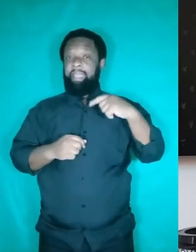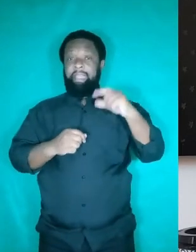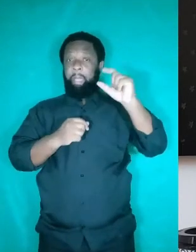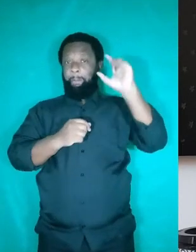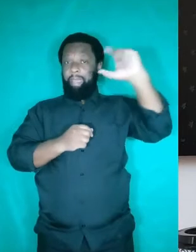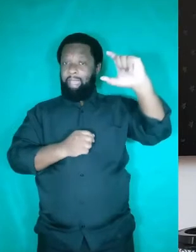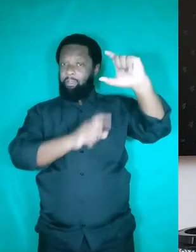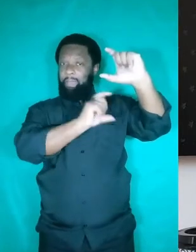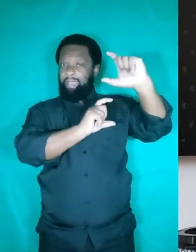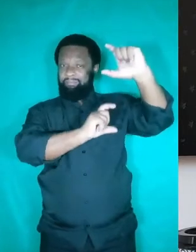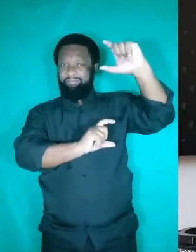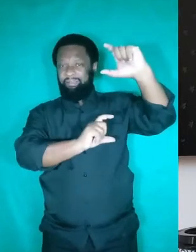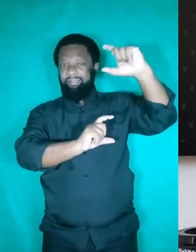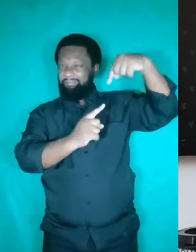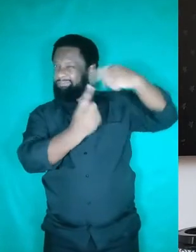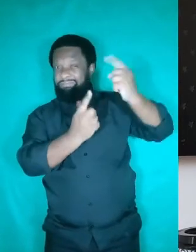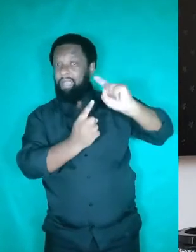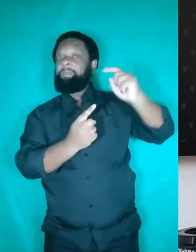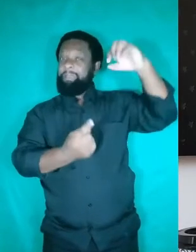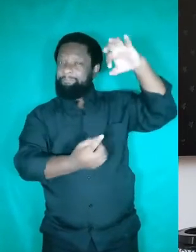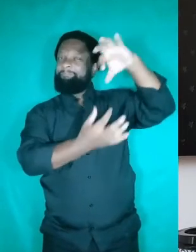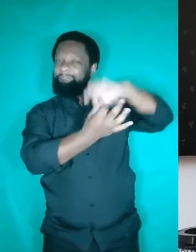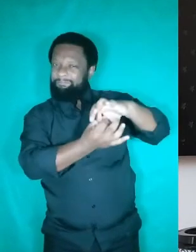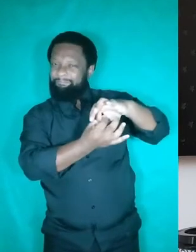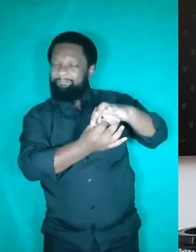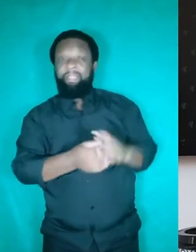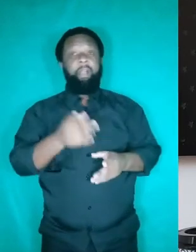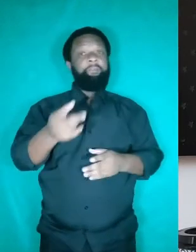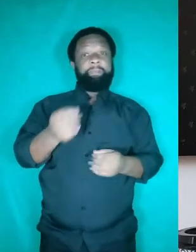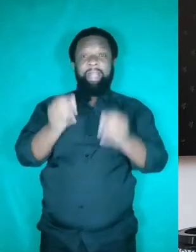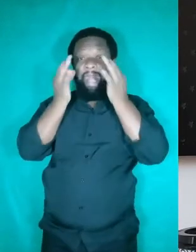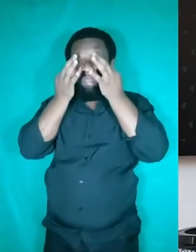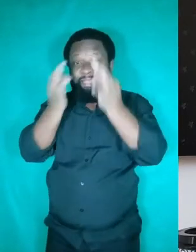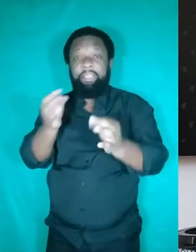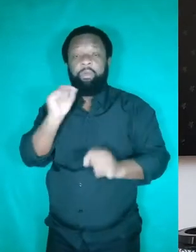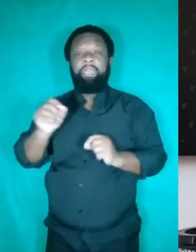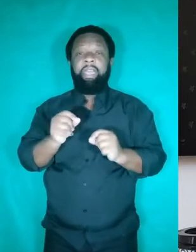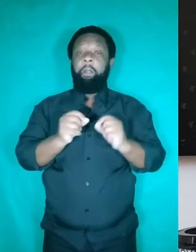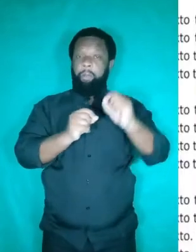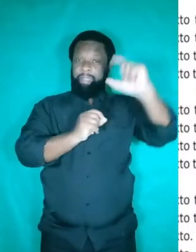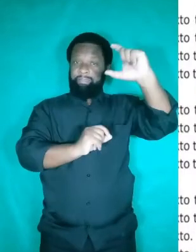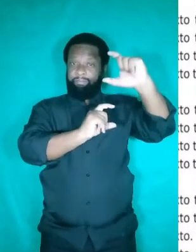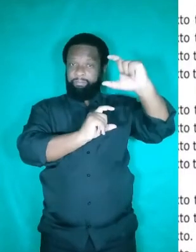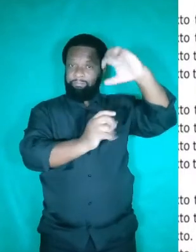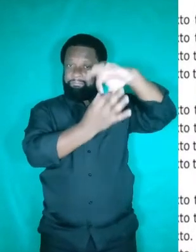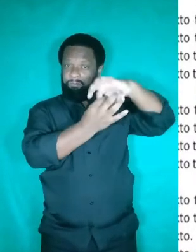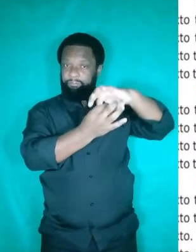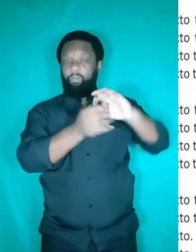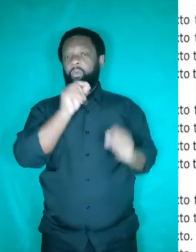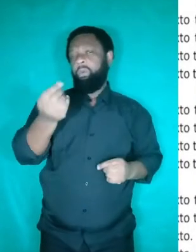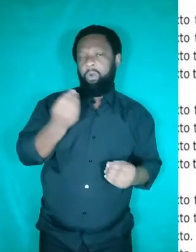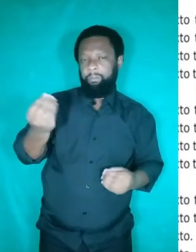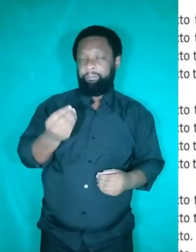entre um parágrafo e outro. E aqui eu quero chamar a sua atenção para essa ligação interparágrafo. Bom, é